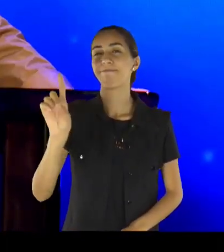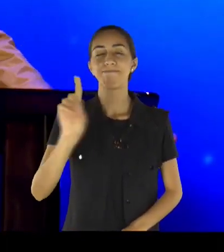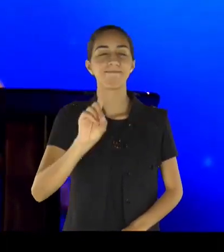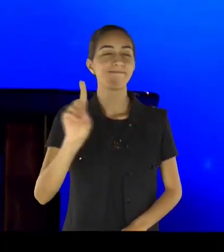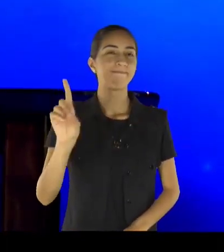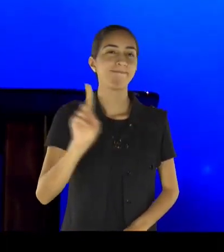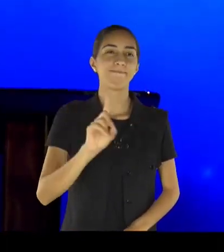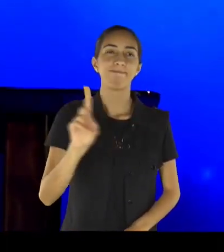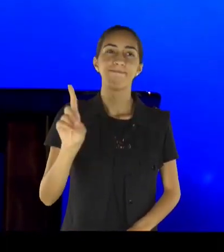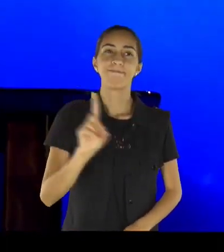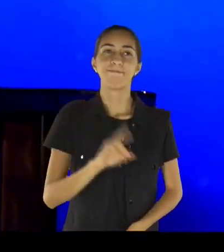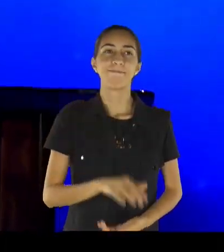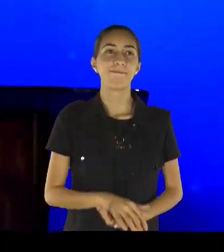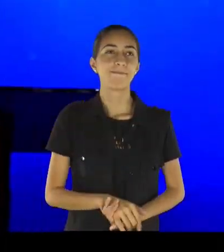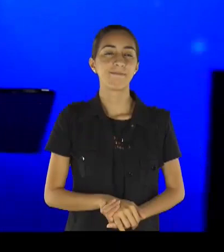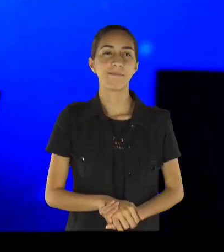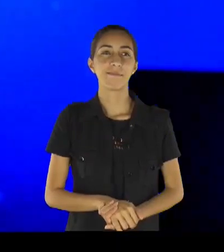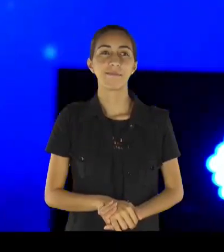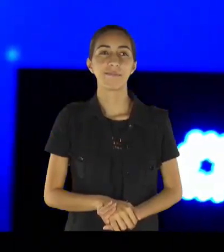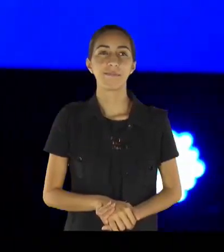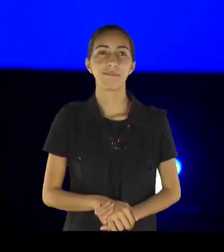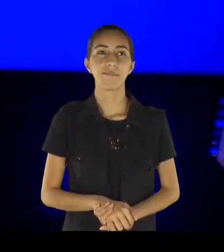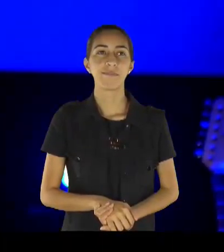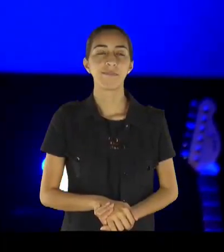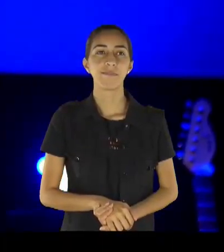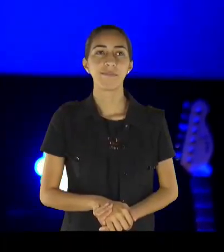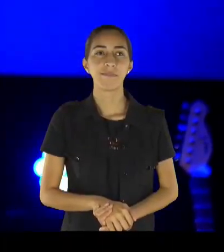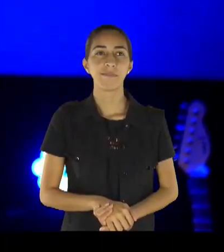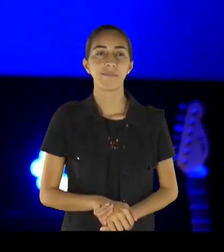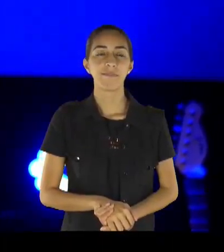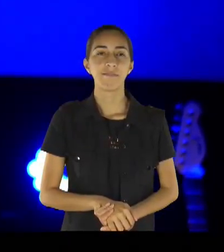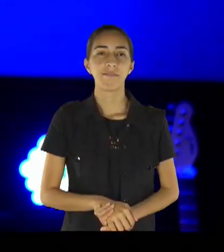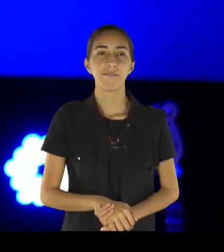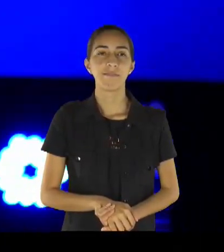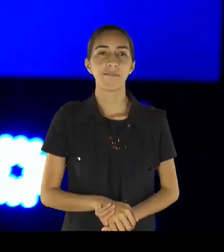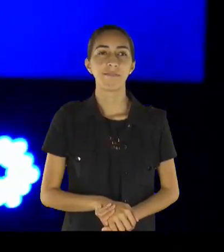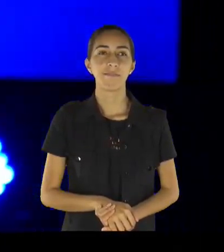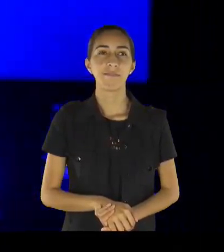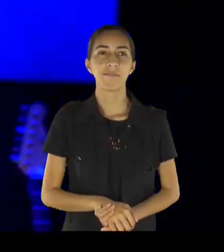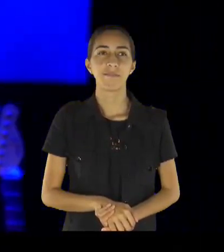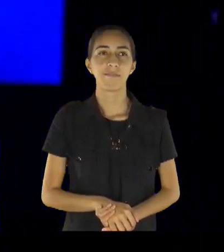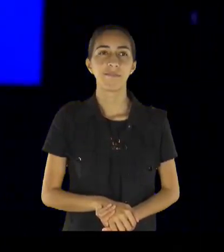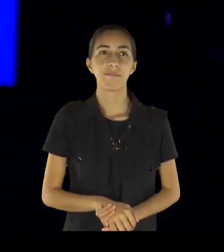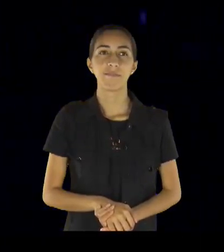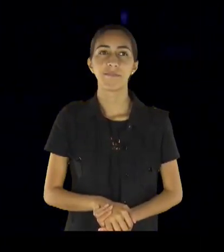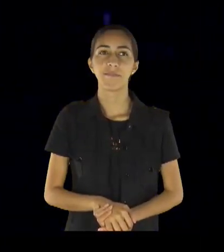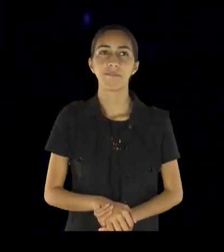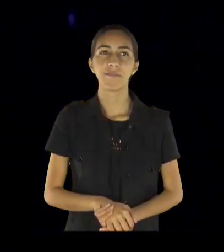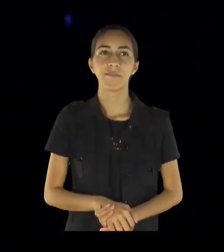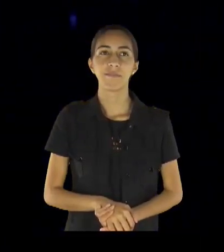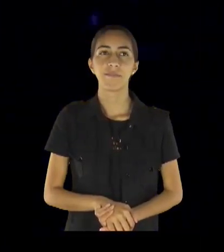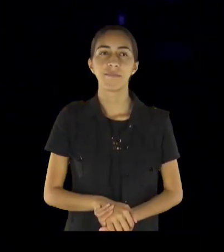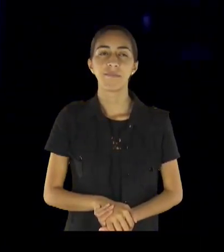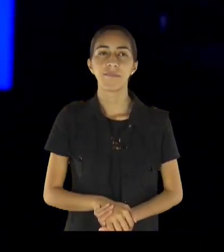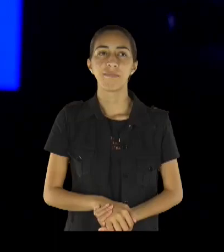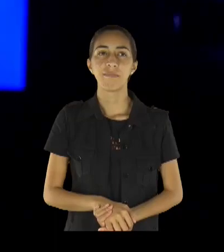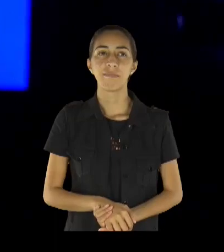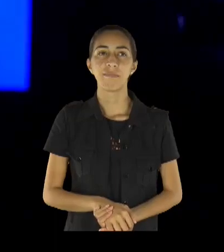e tudo bem, é palavra, ânimo, estava precisando mesmo, mas eu não estou sentindo nada, então,